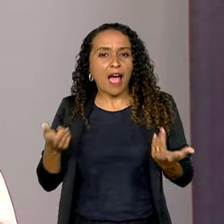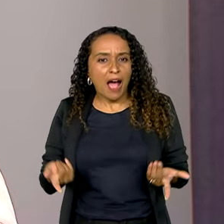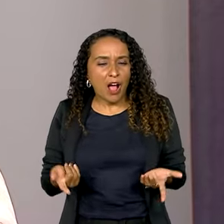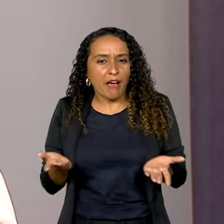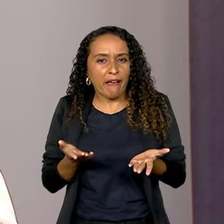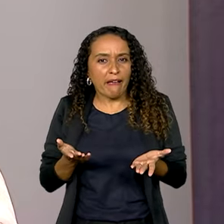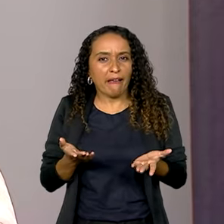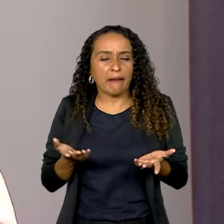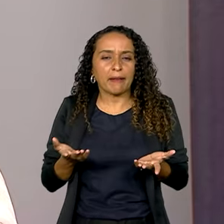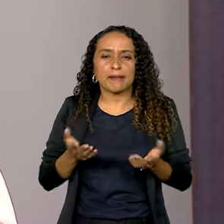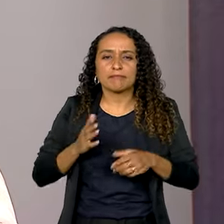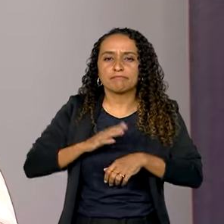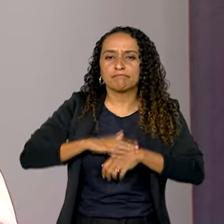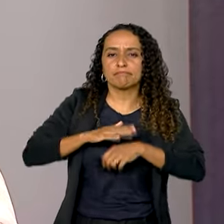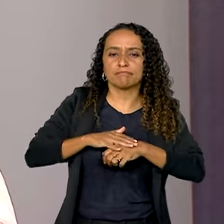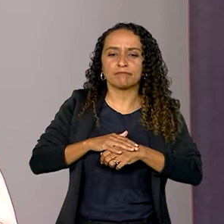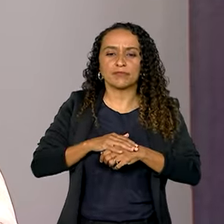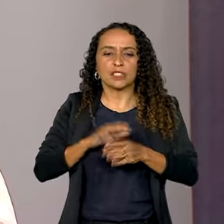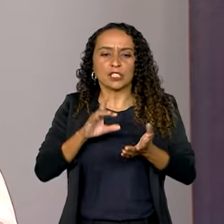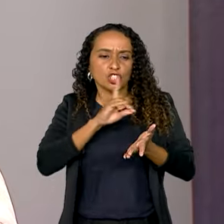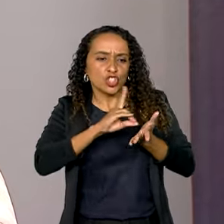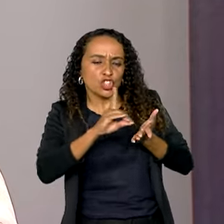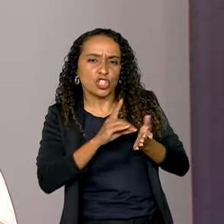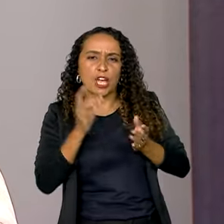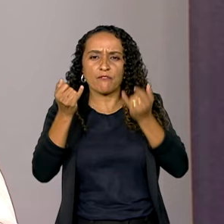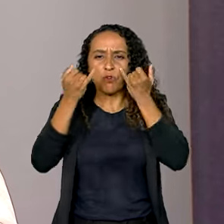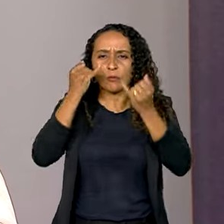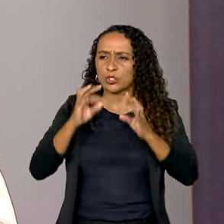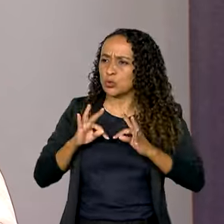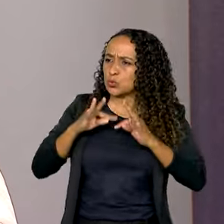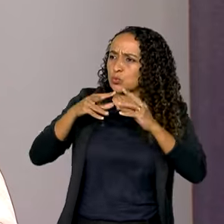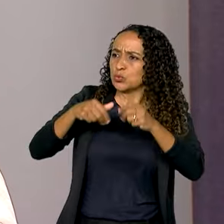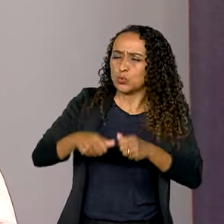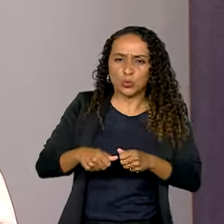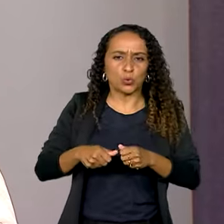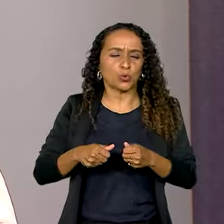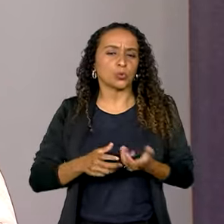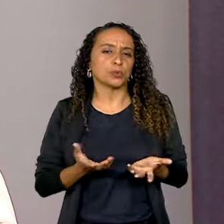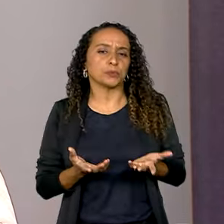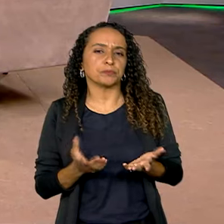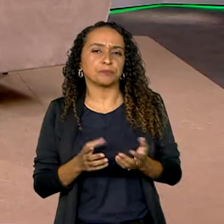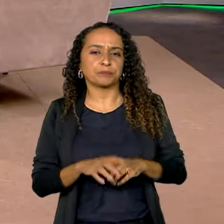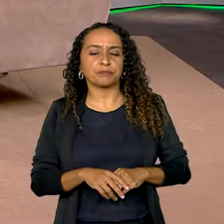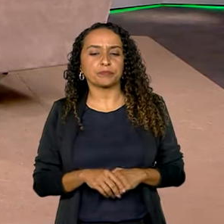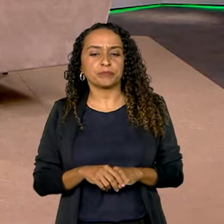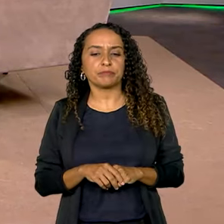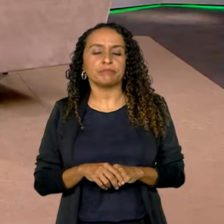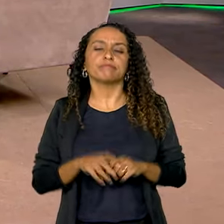governo federal de digitalizar as informações ou já digitalizadas,